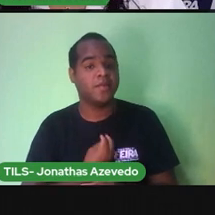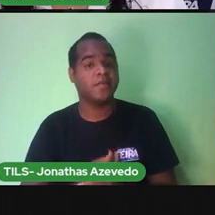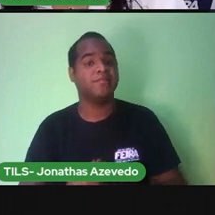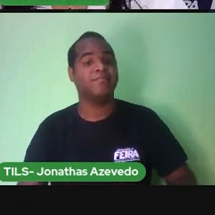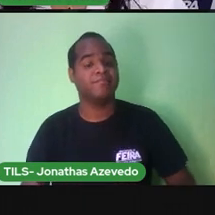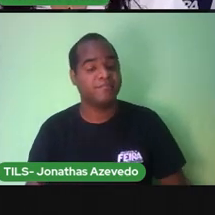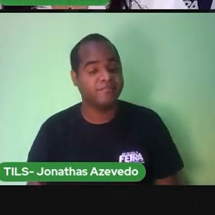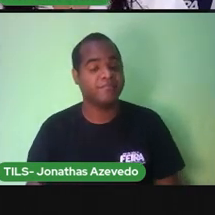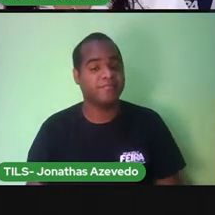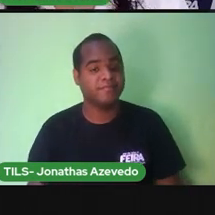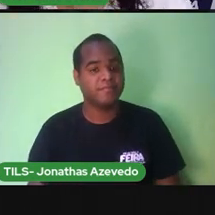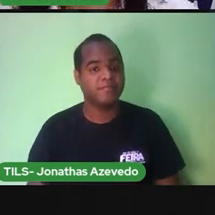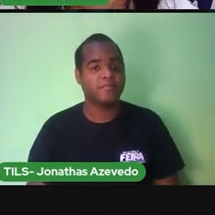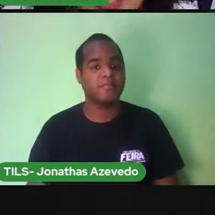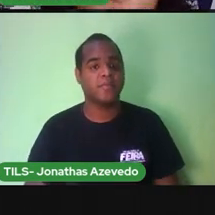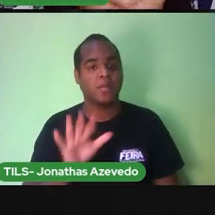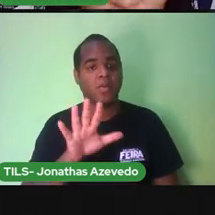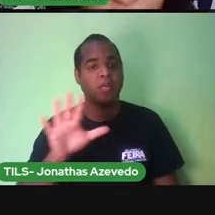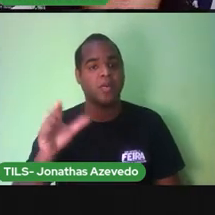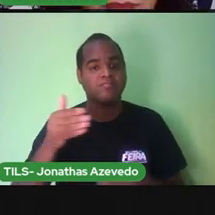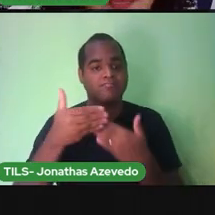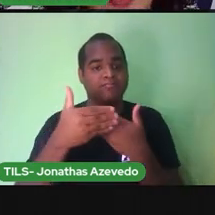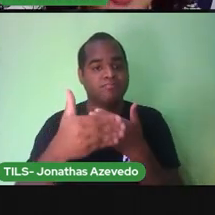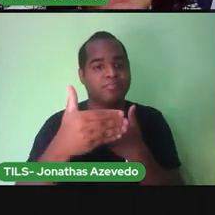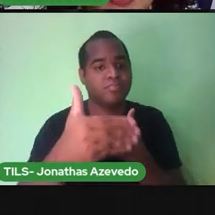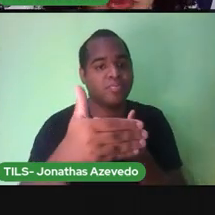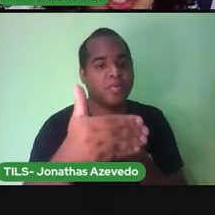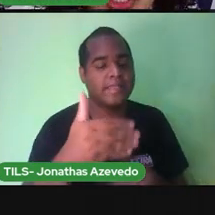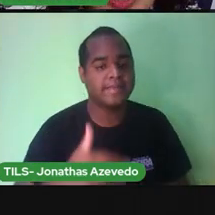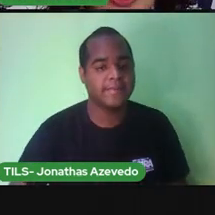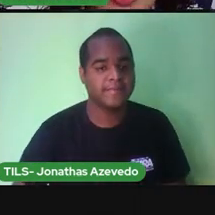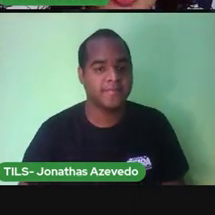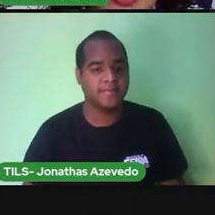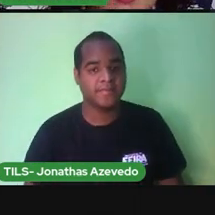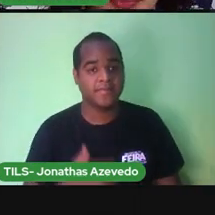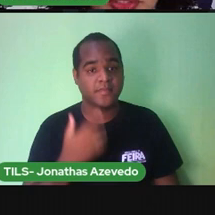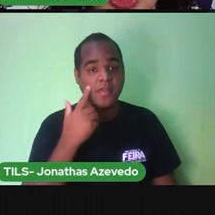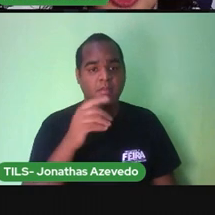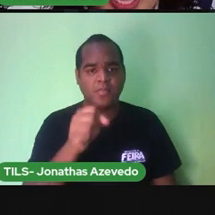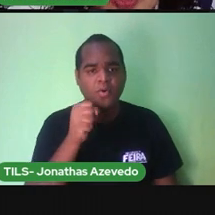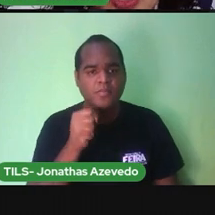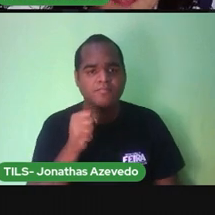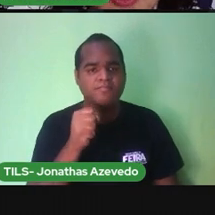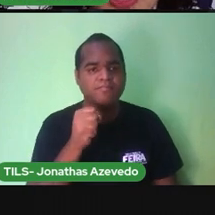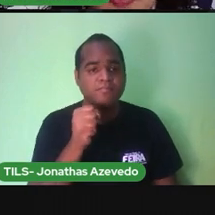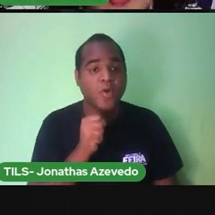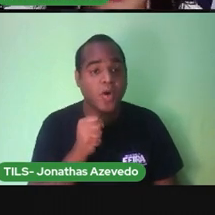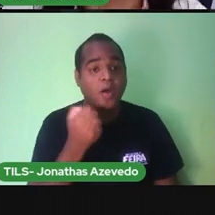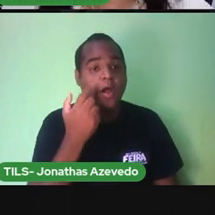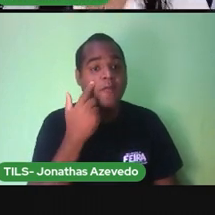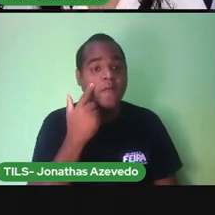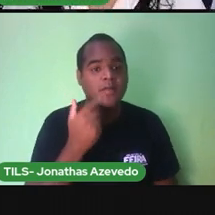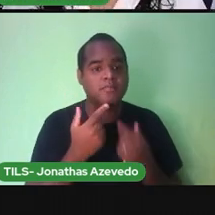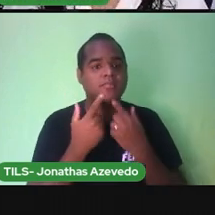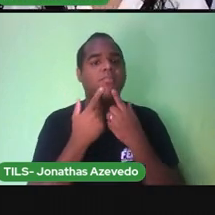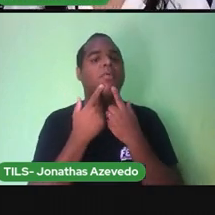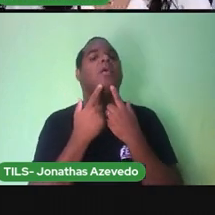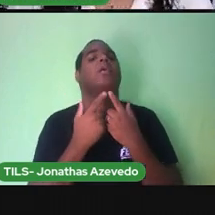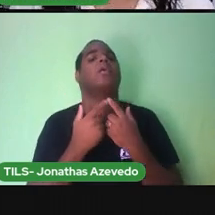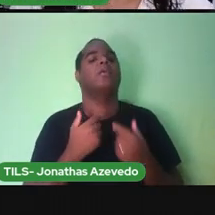Mais três palmos para a frente Puxe Puxe Agora o pescoço para trás